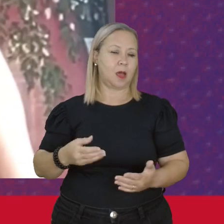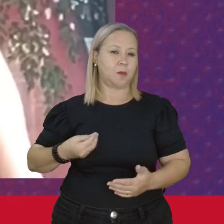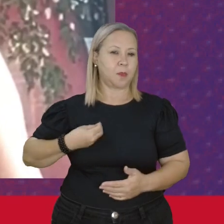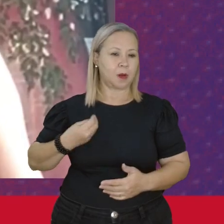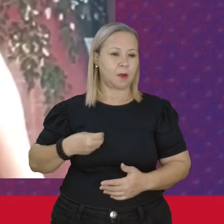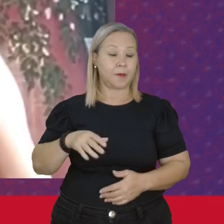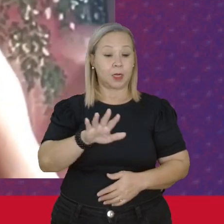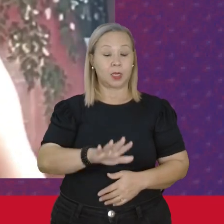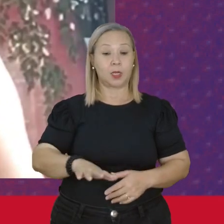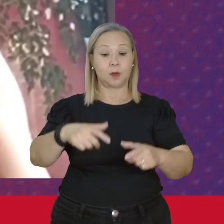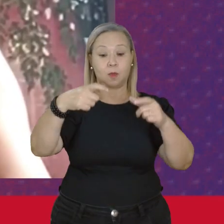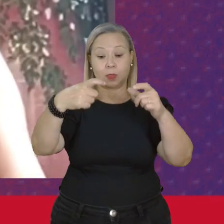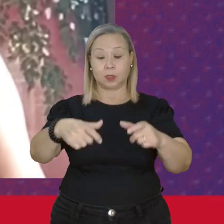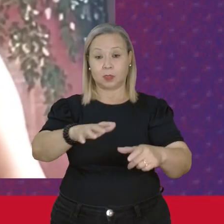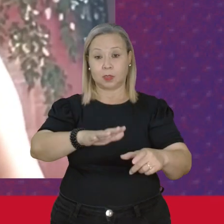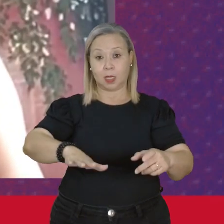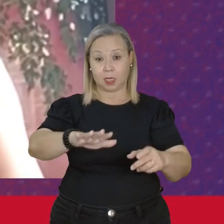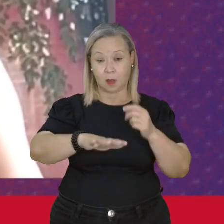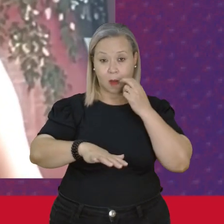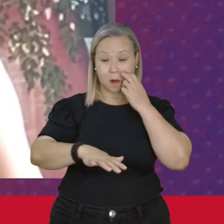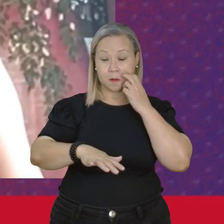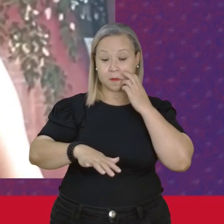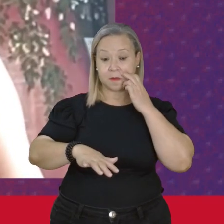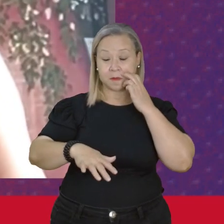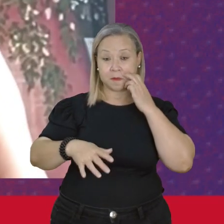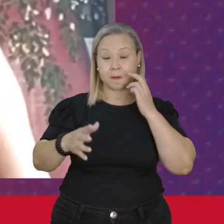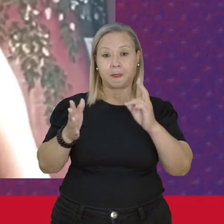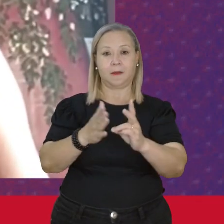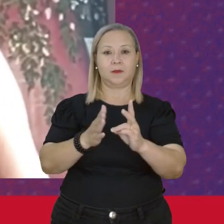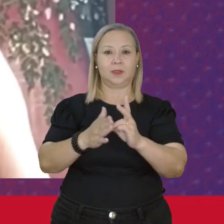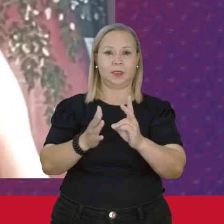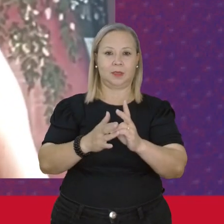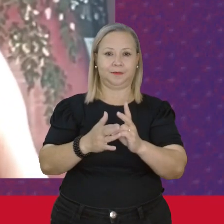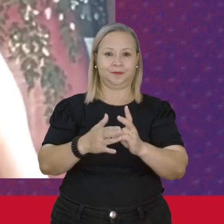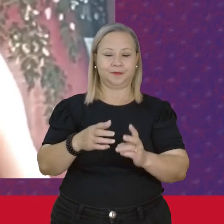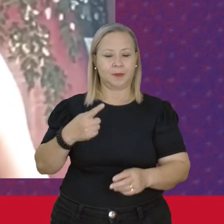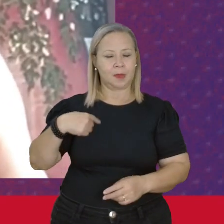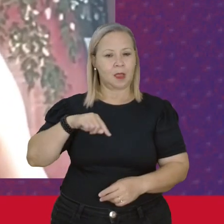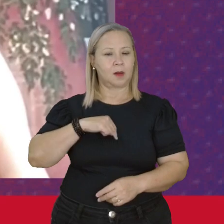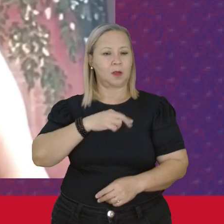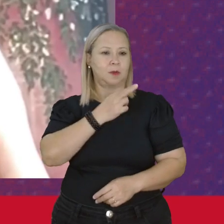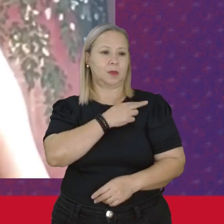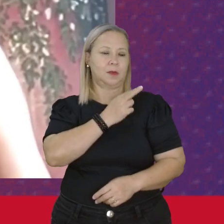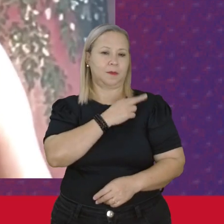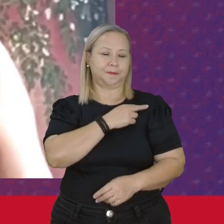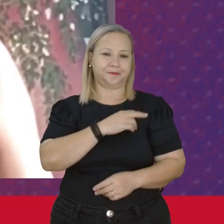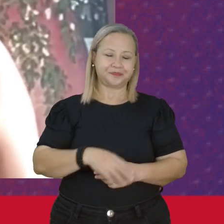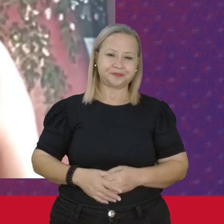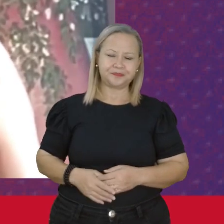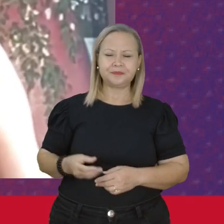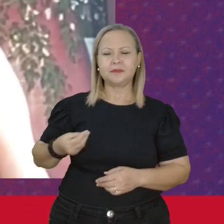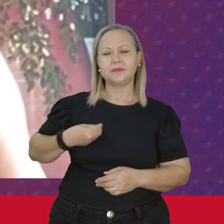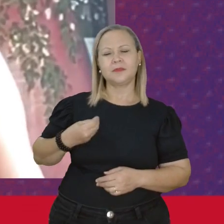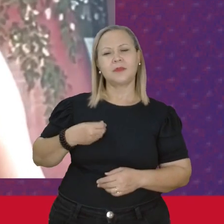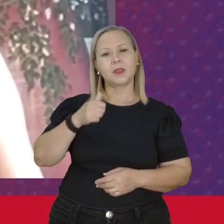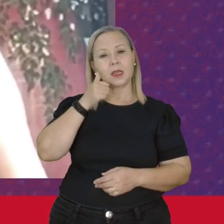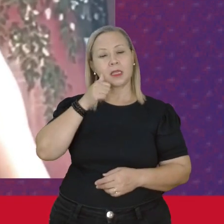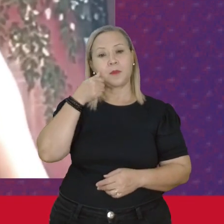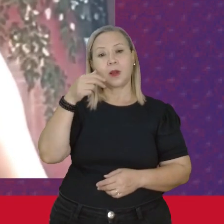território indígena Que está Sobre a nossa Responsabilidade Então Essa presença Da mulher Na universidade